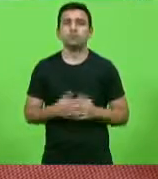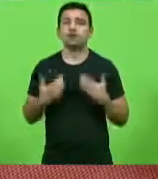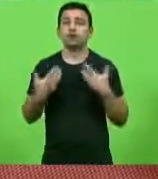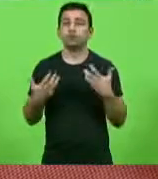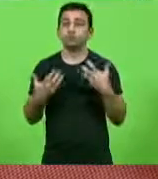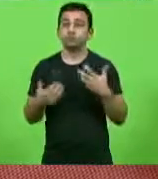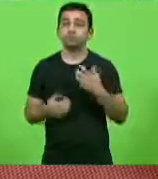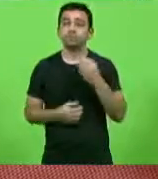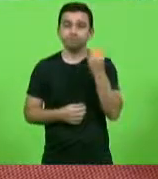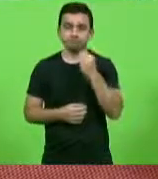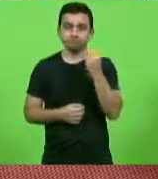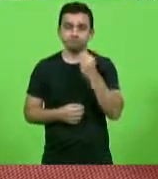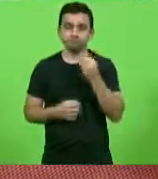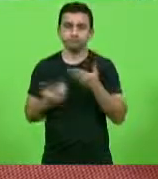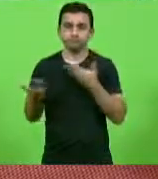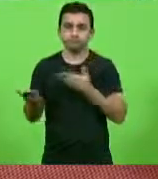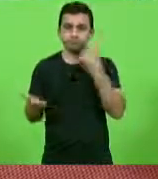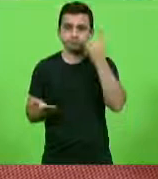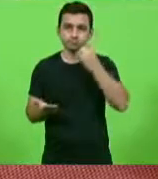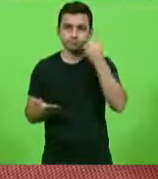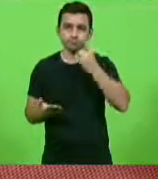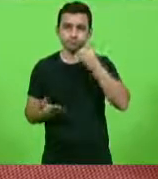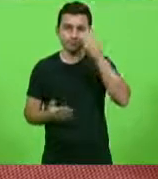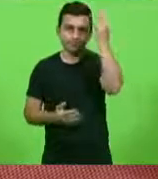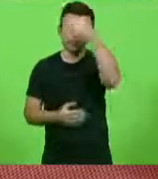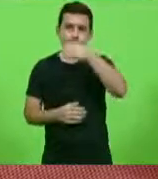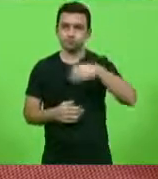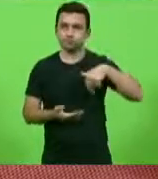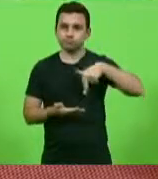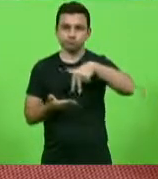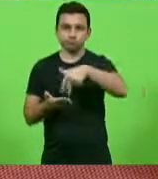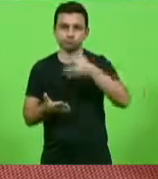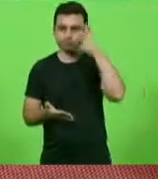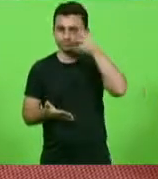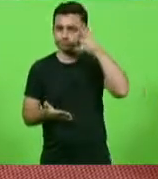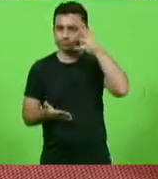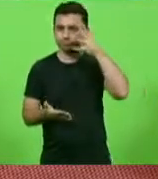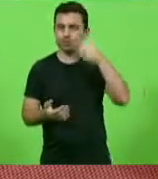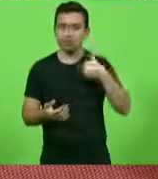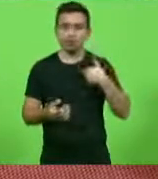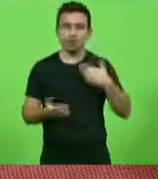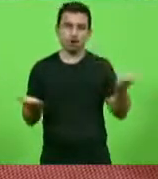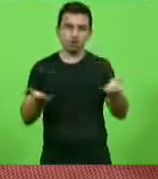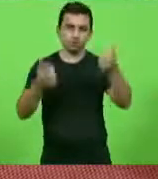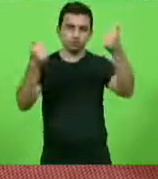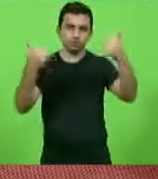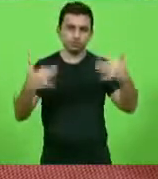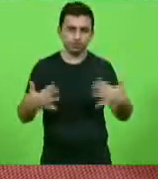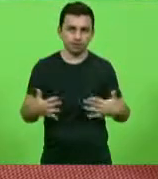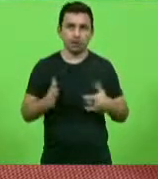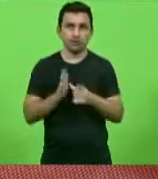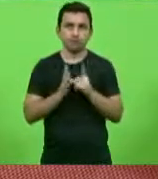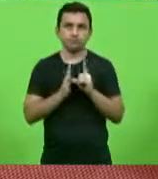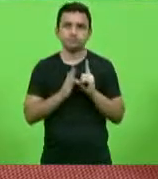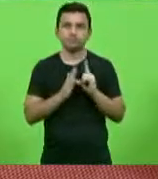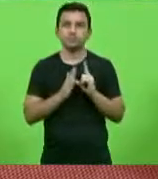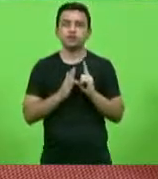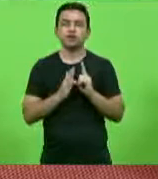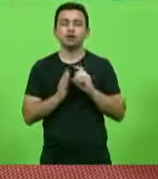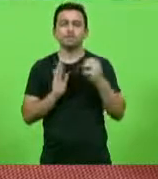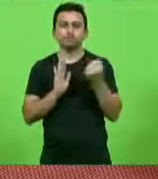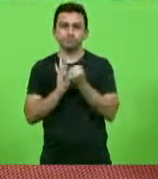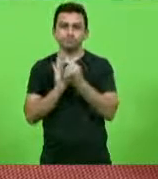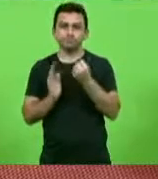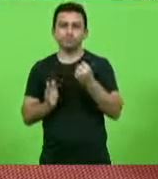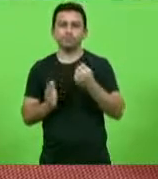aproveitar enquanto o deputado Fabiano se dirige à tribuna para registrar a presença do